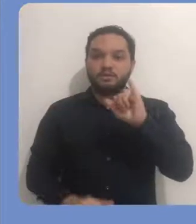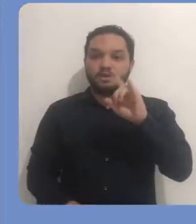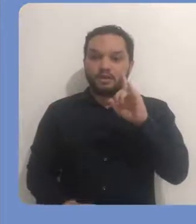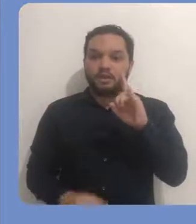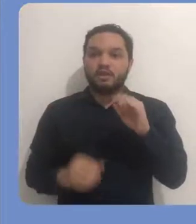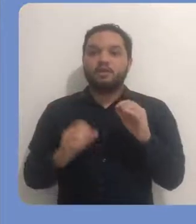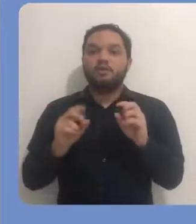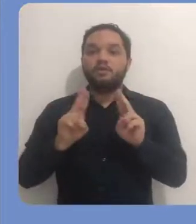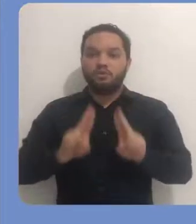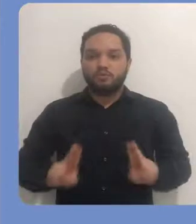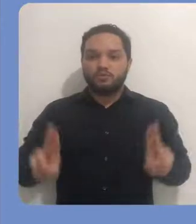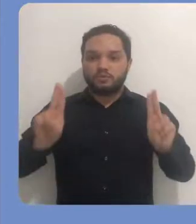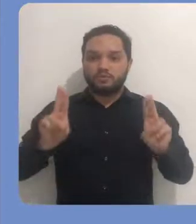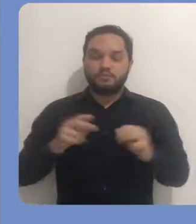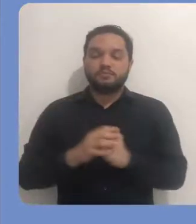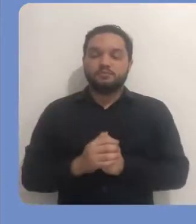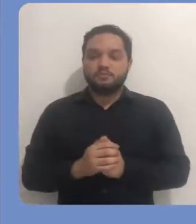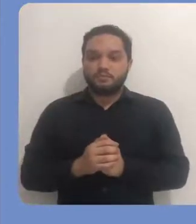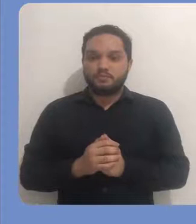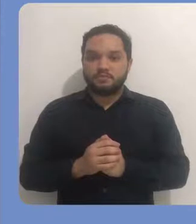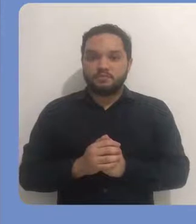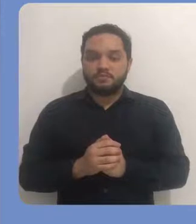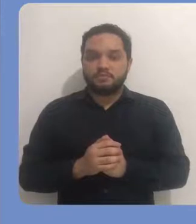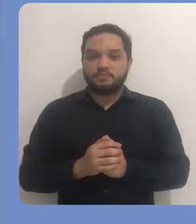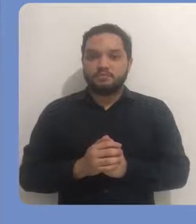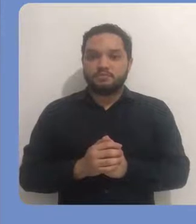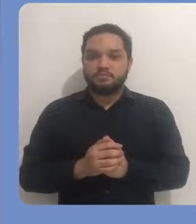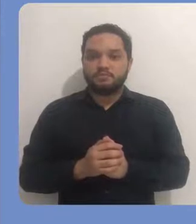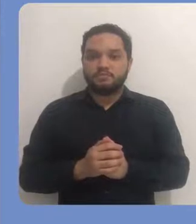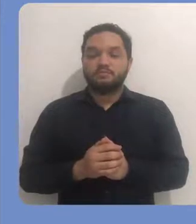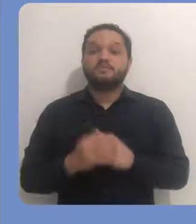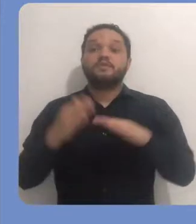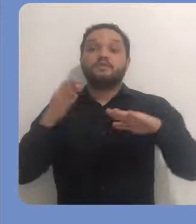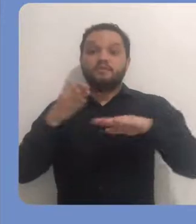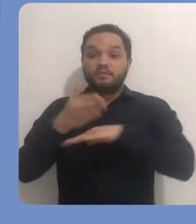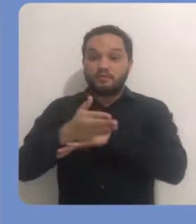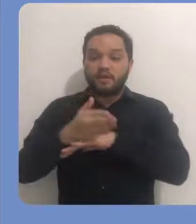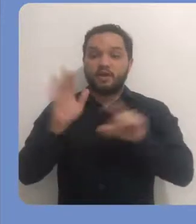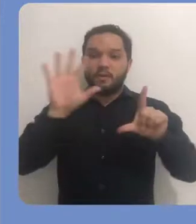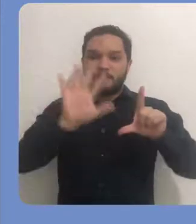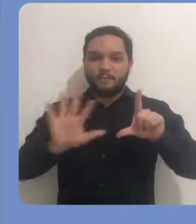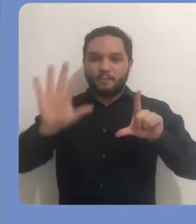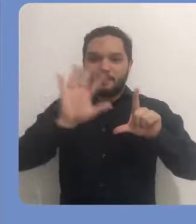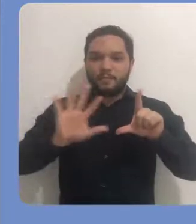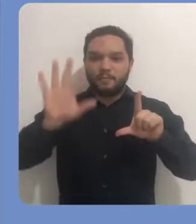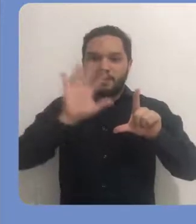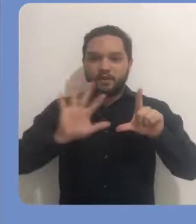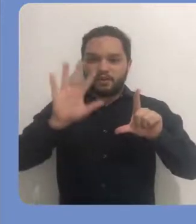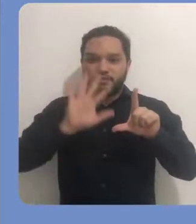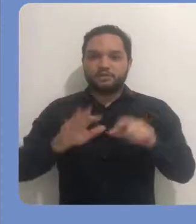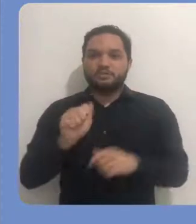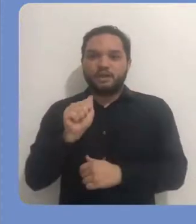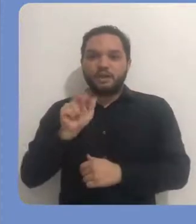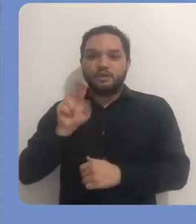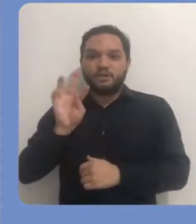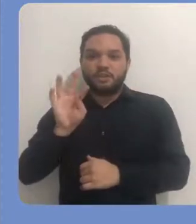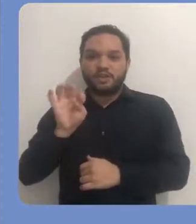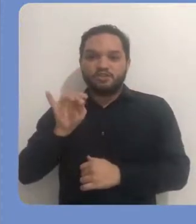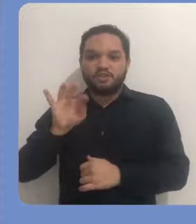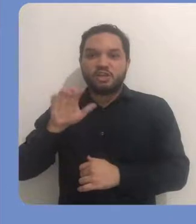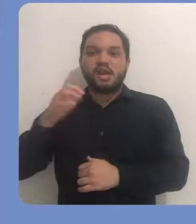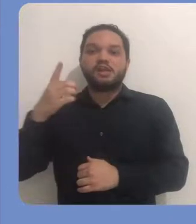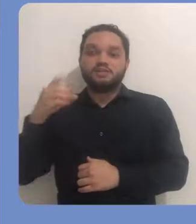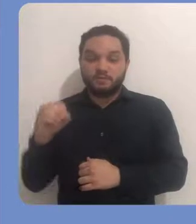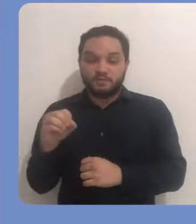fazer a sua autenticação a partir do IDUFSC. Você vai ser redirecionado para uma página de autenticação de